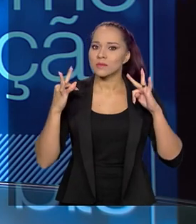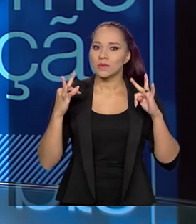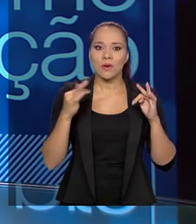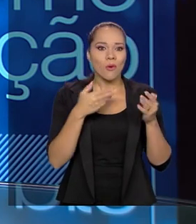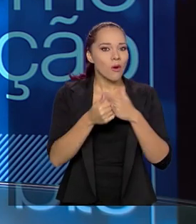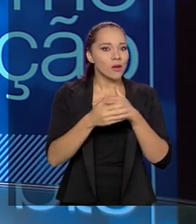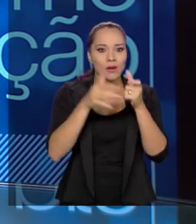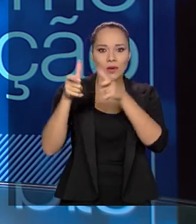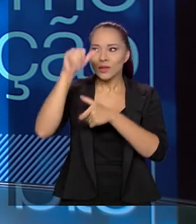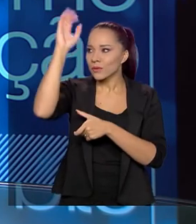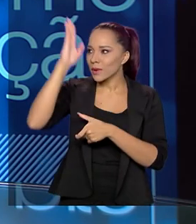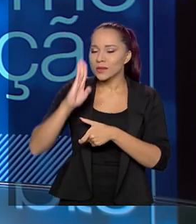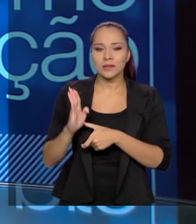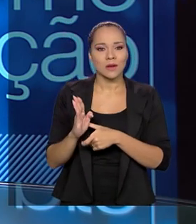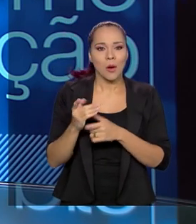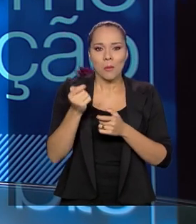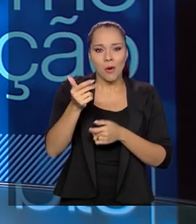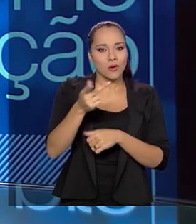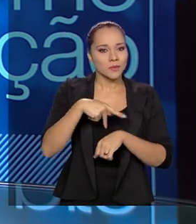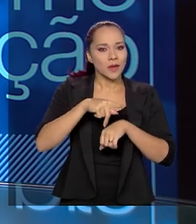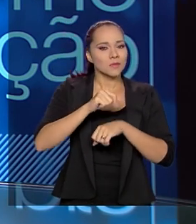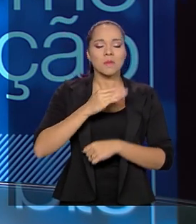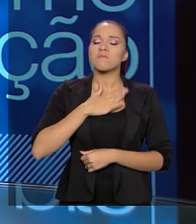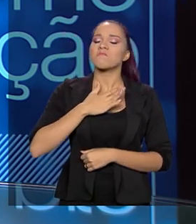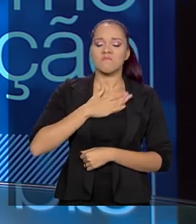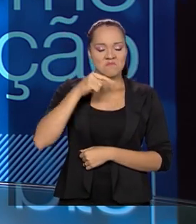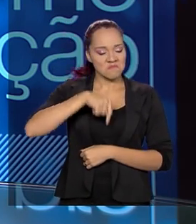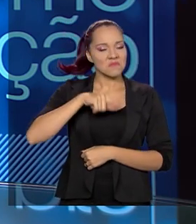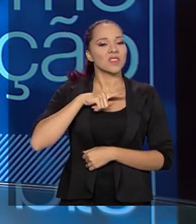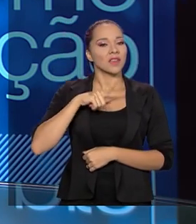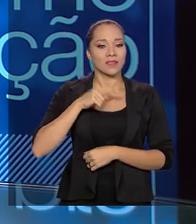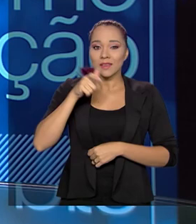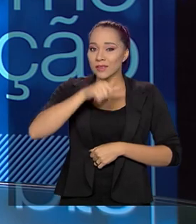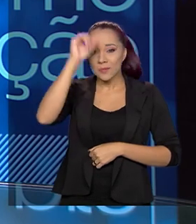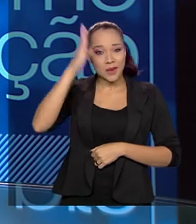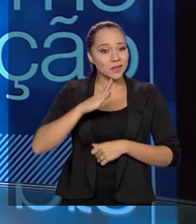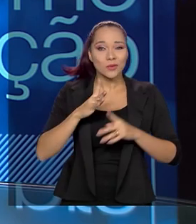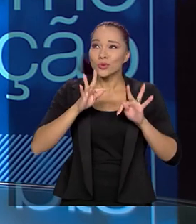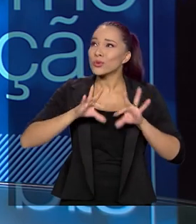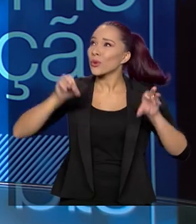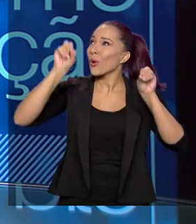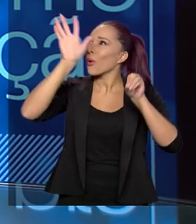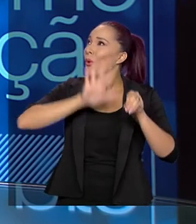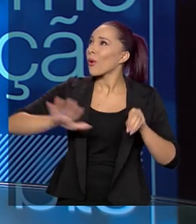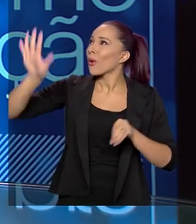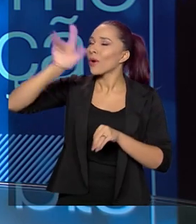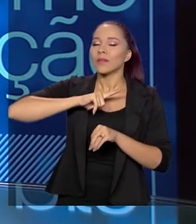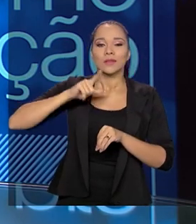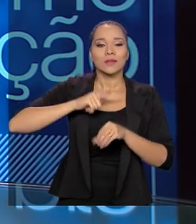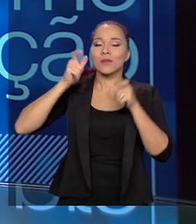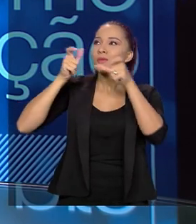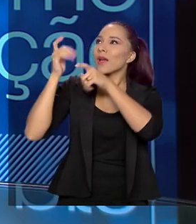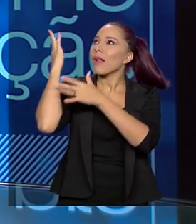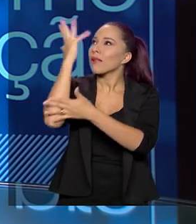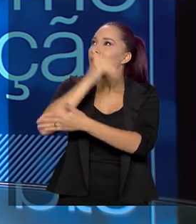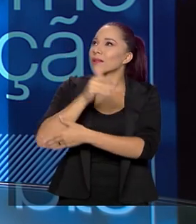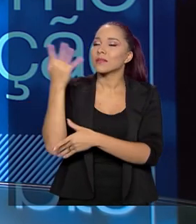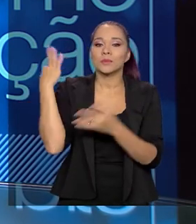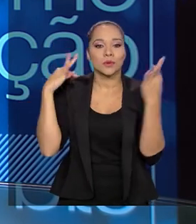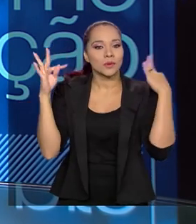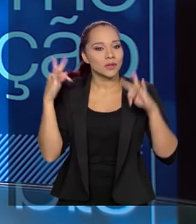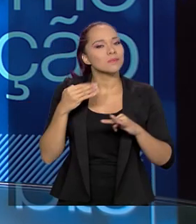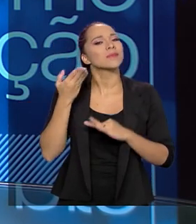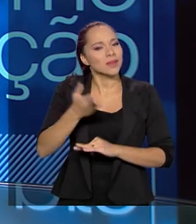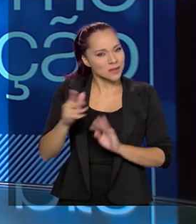Brasil, poucos países podem bater no peito e dizer que tem isso. E nós temos em qualquer lugar do Brasil que a gente for. Então, isso daí é ser